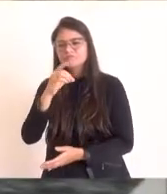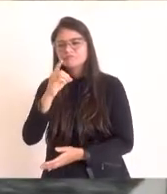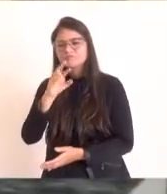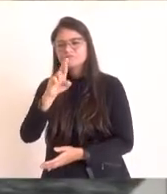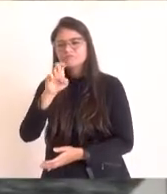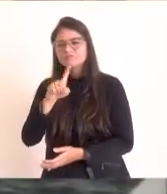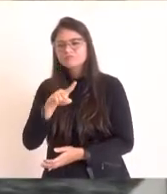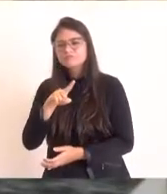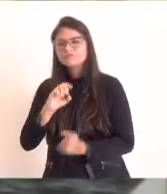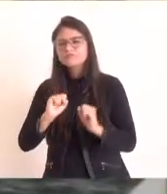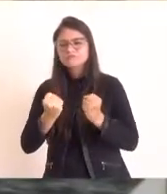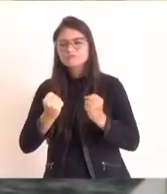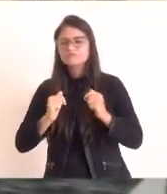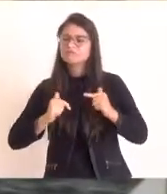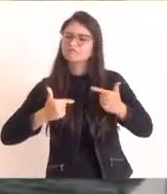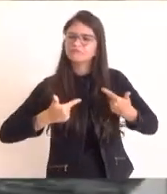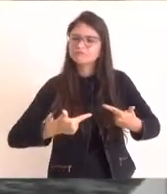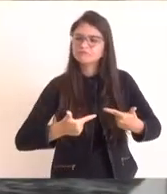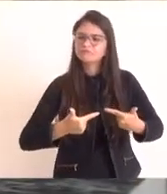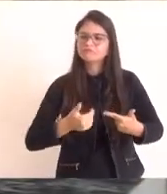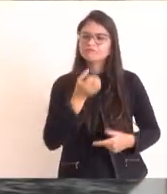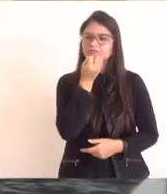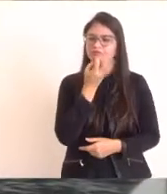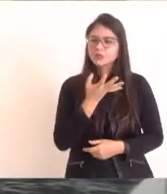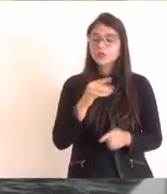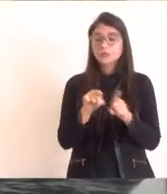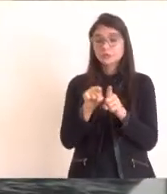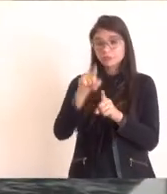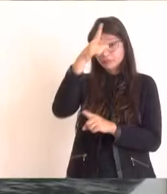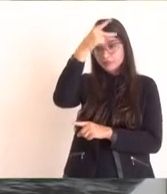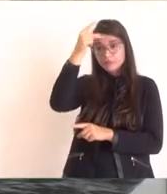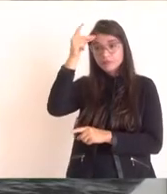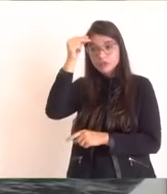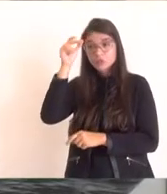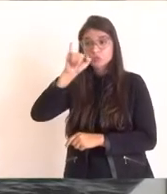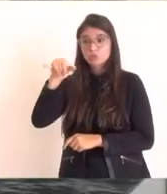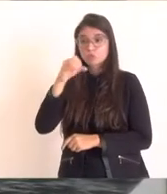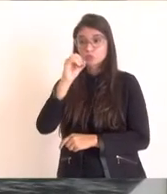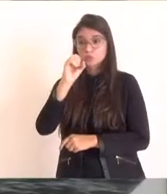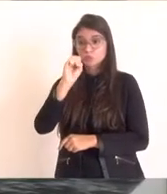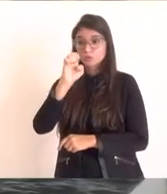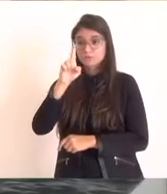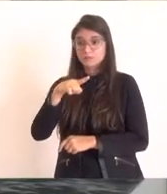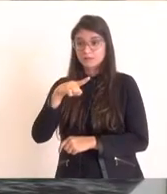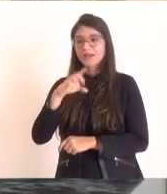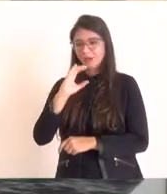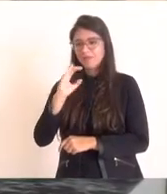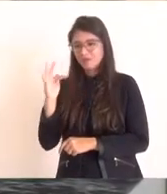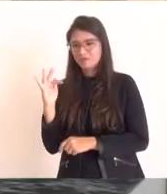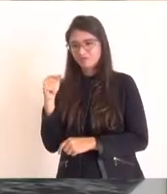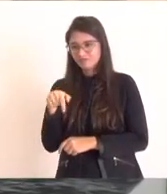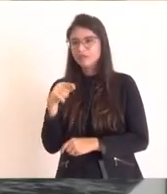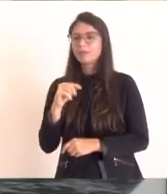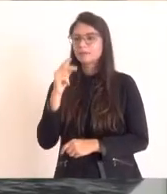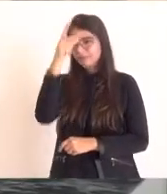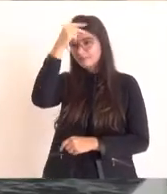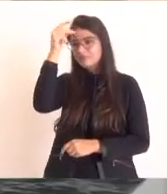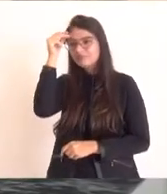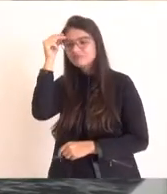iniciativa, ao prefeito José Bonifácio, e aproveitar também